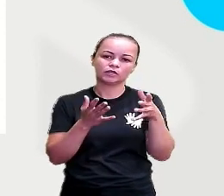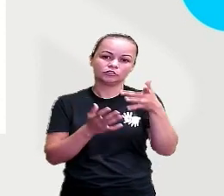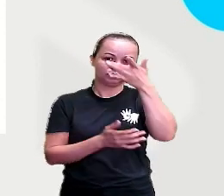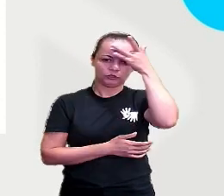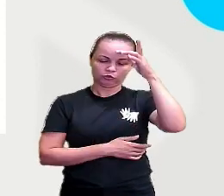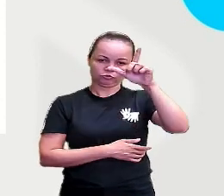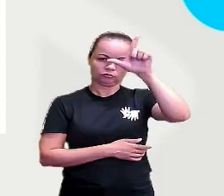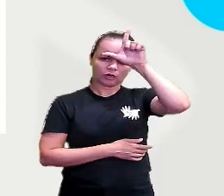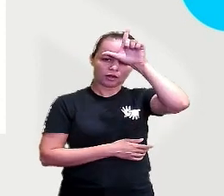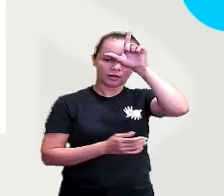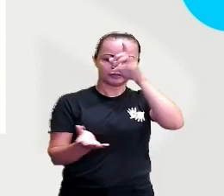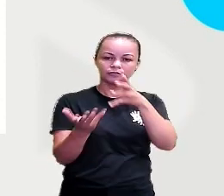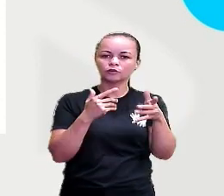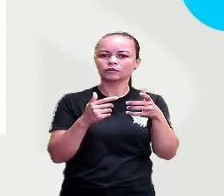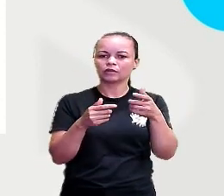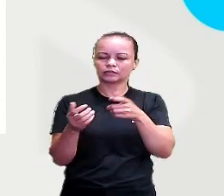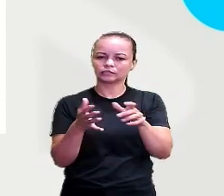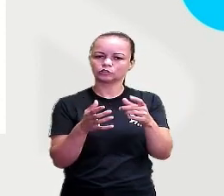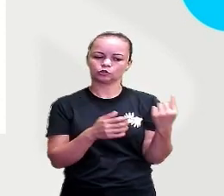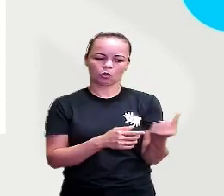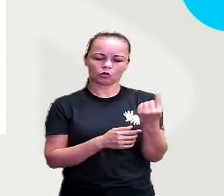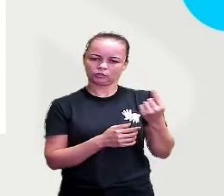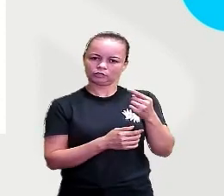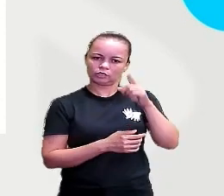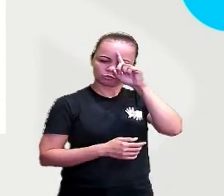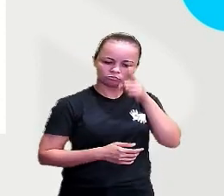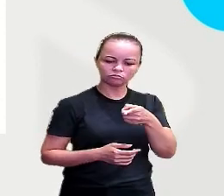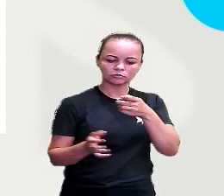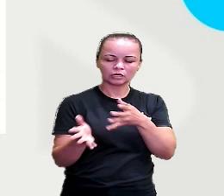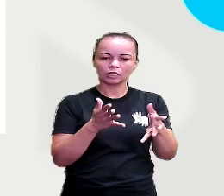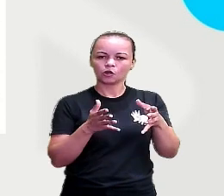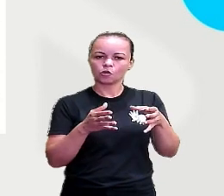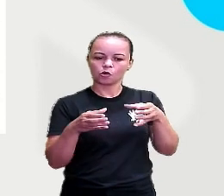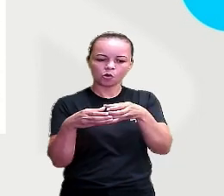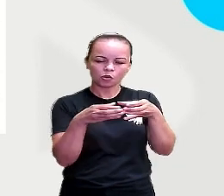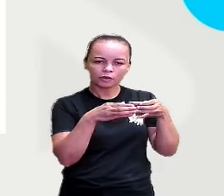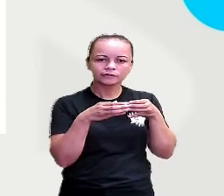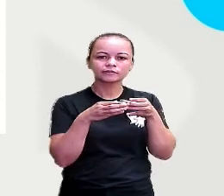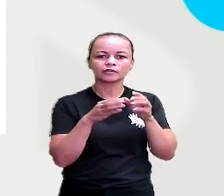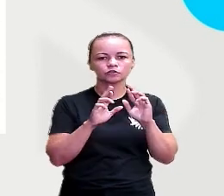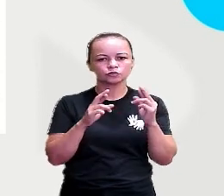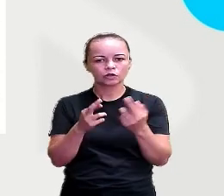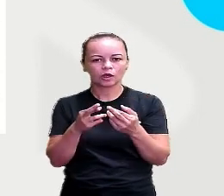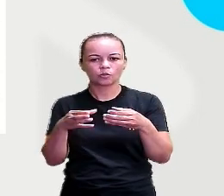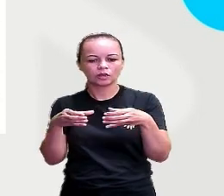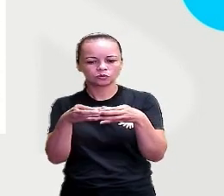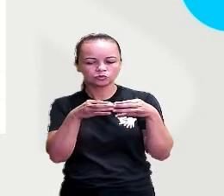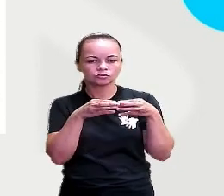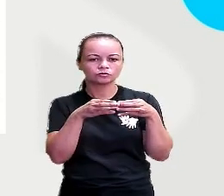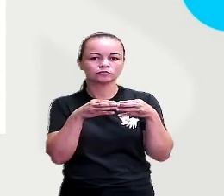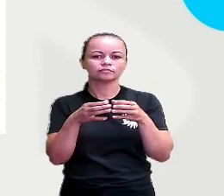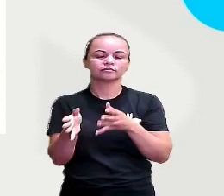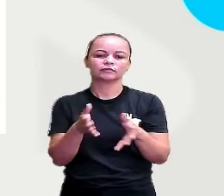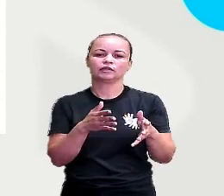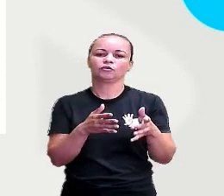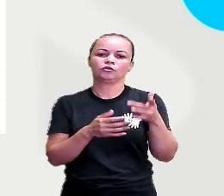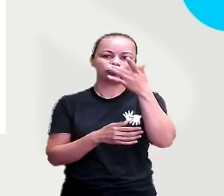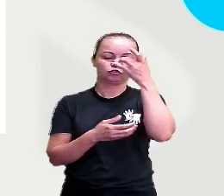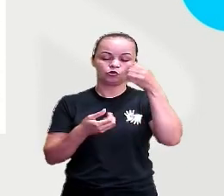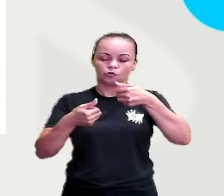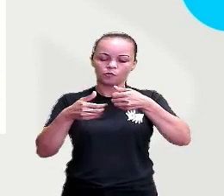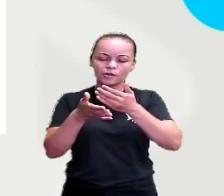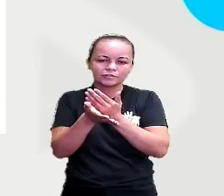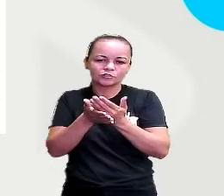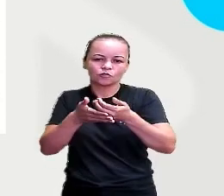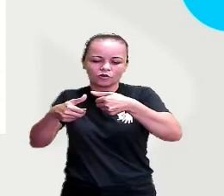podiam tomar decisões sozinhos, precisando consultar outros membros do grupo. Quando os grupos humanos se tornaram sedentários,